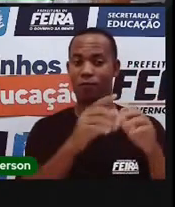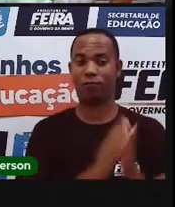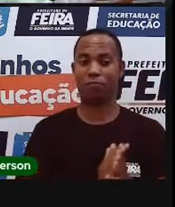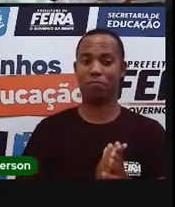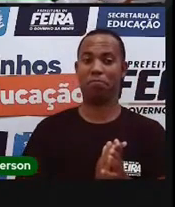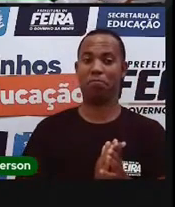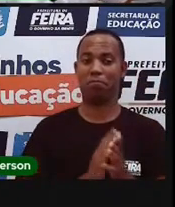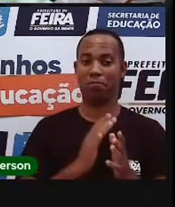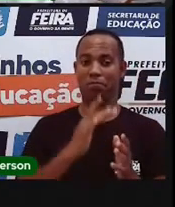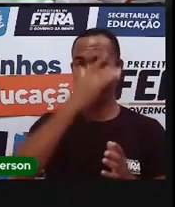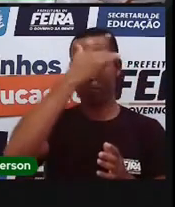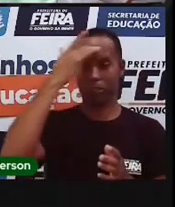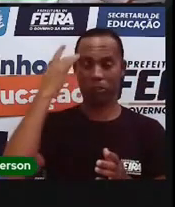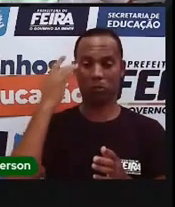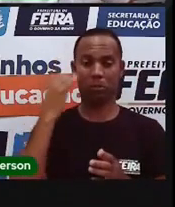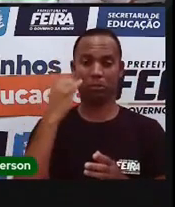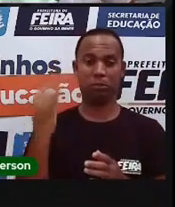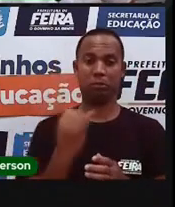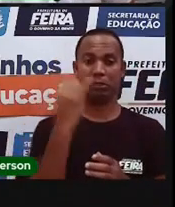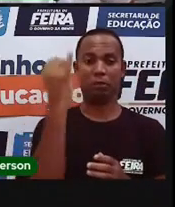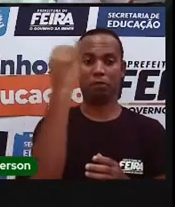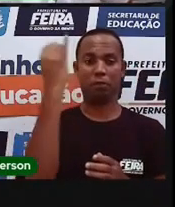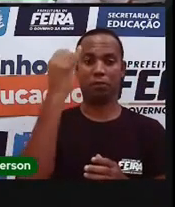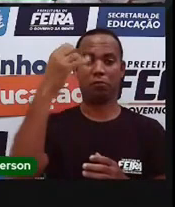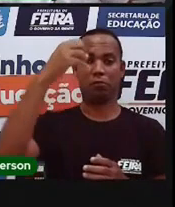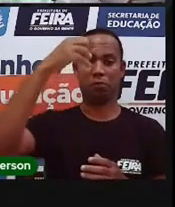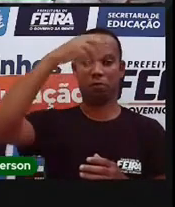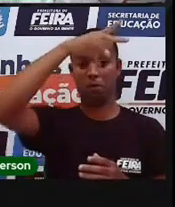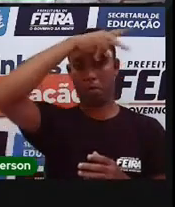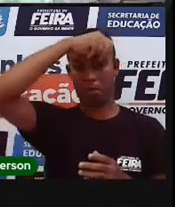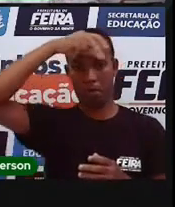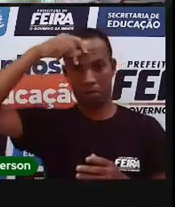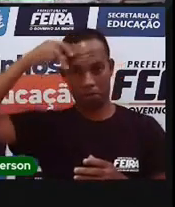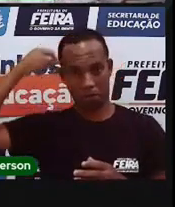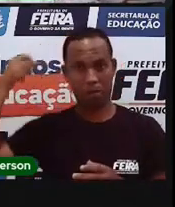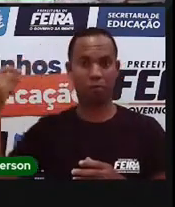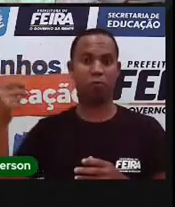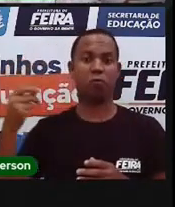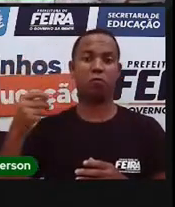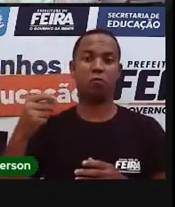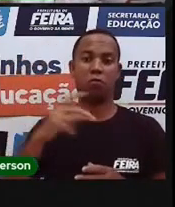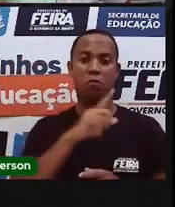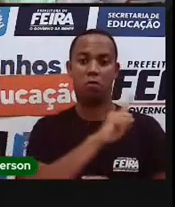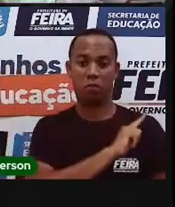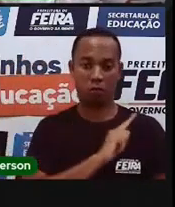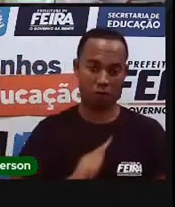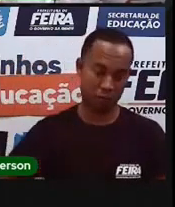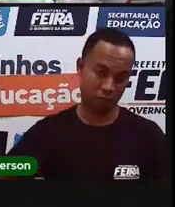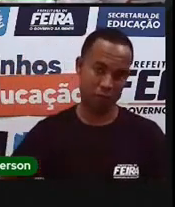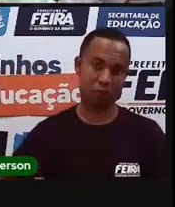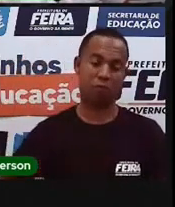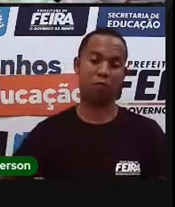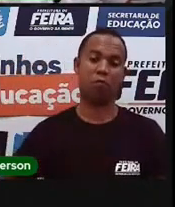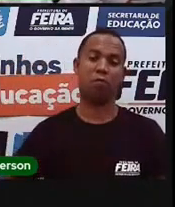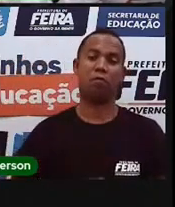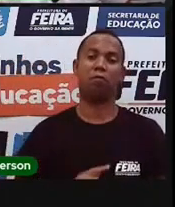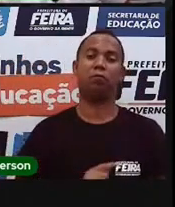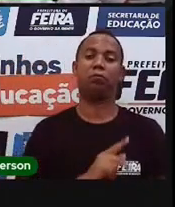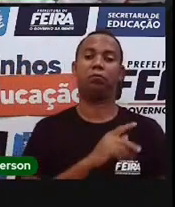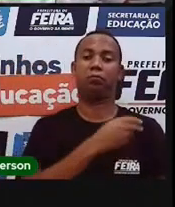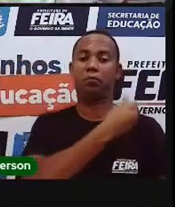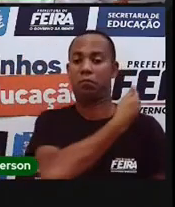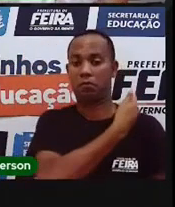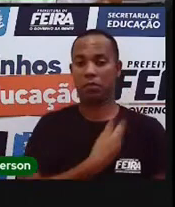pessoas? O prefeito, o governador ou o presidente? Quem não viu pessoalmente, né, pode ter visto aí pela TV.